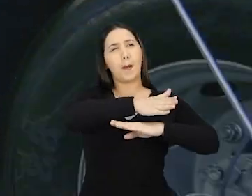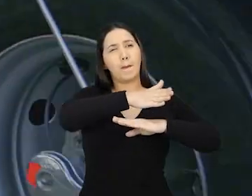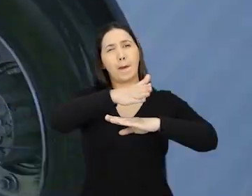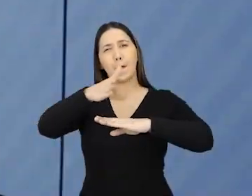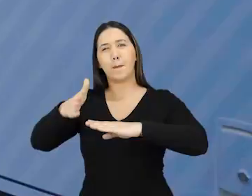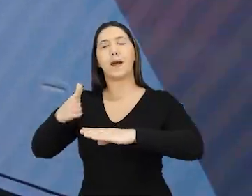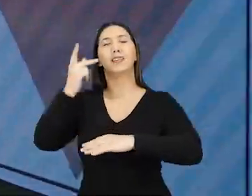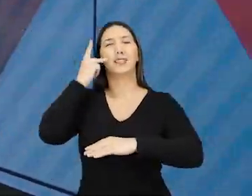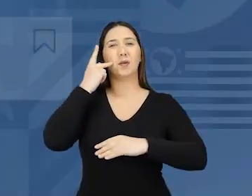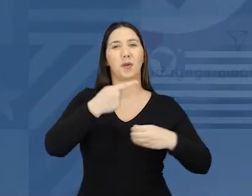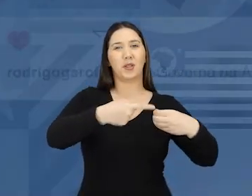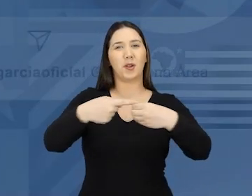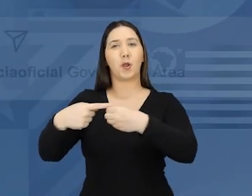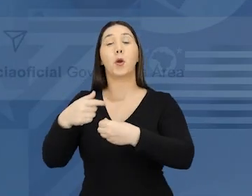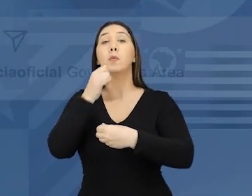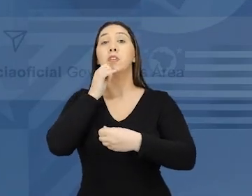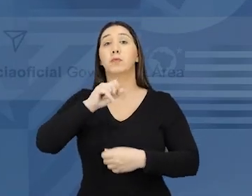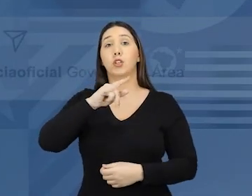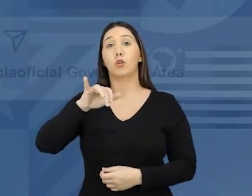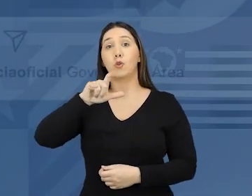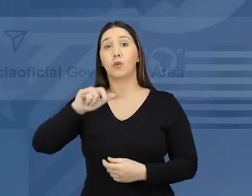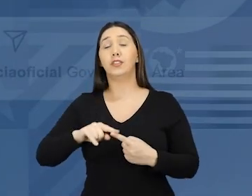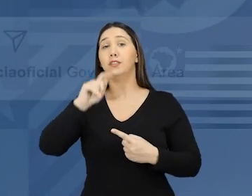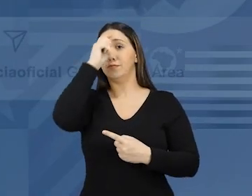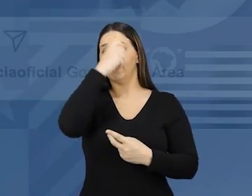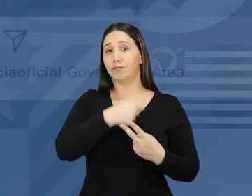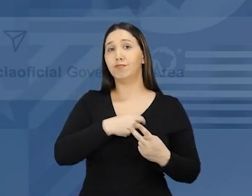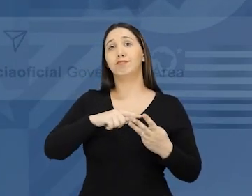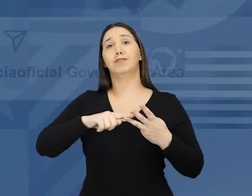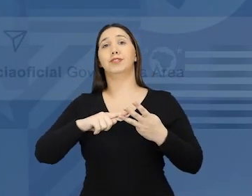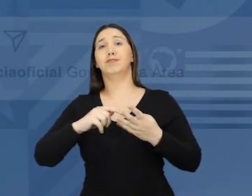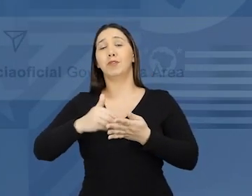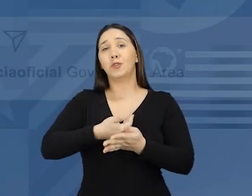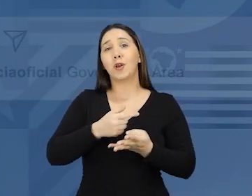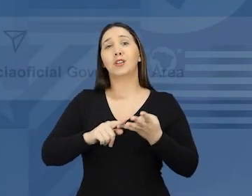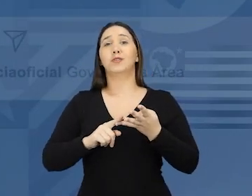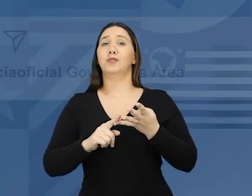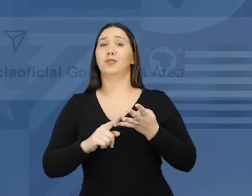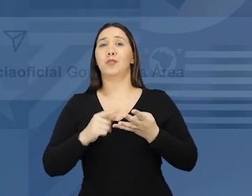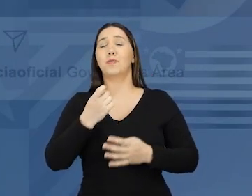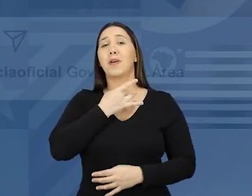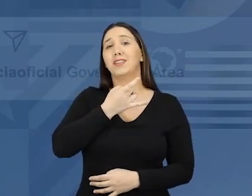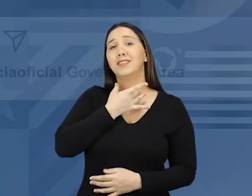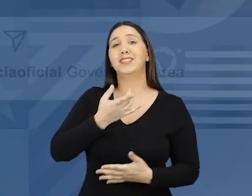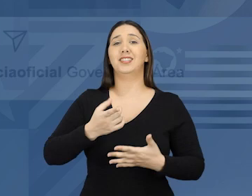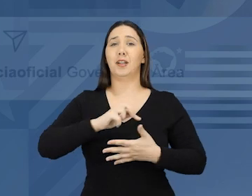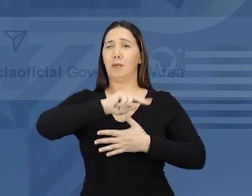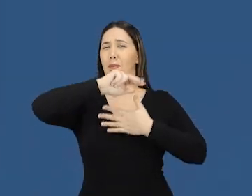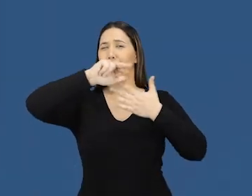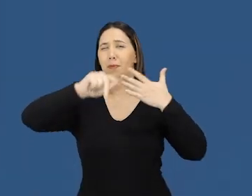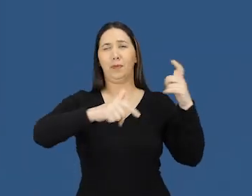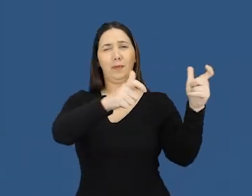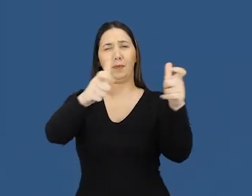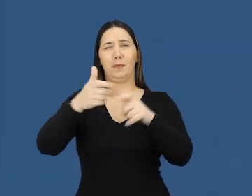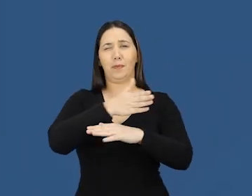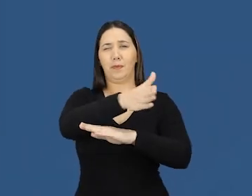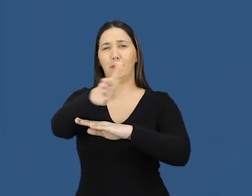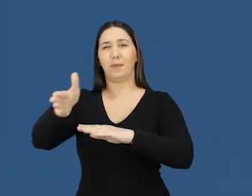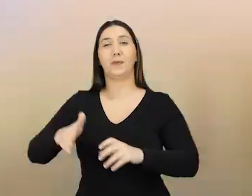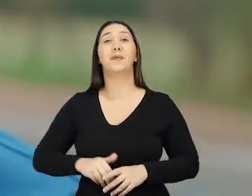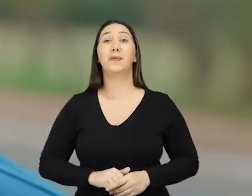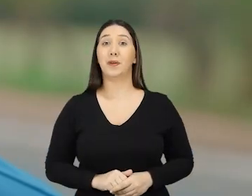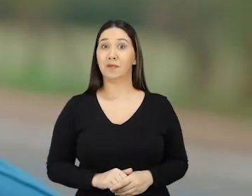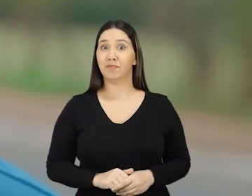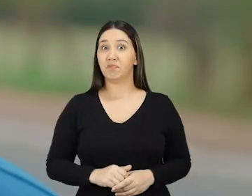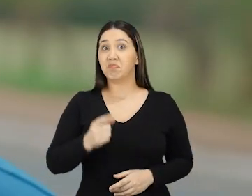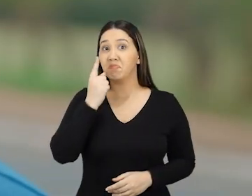diferente de São Paulo. Em São Luís do Paraitim, Cotucatu, São José do Barreiro, São Rio Preto, agora aqui em Marília. Pessoal,